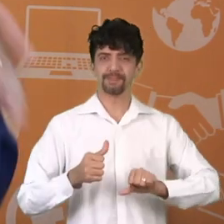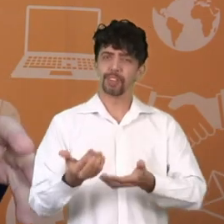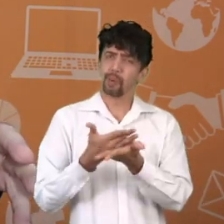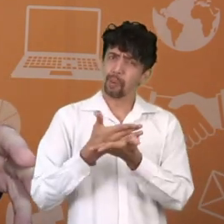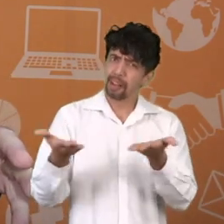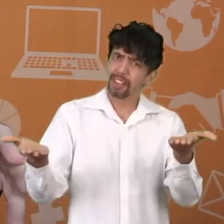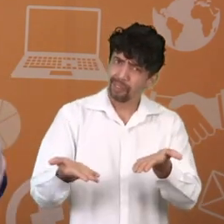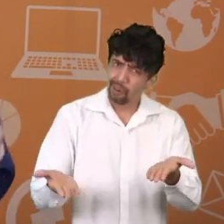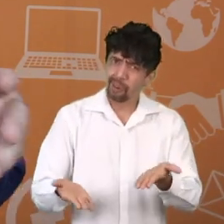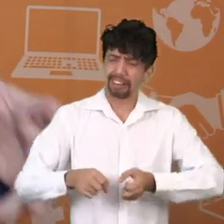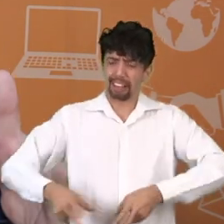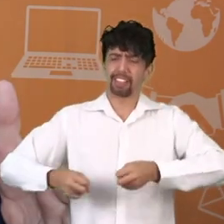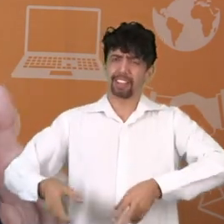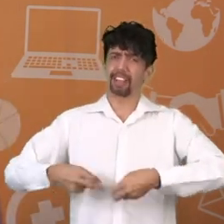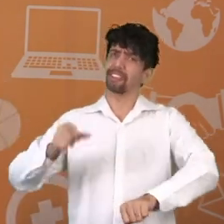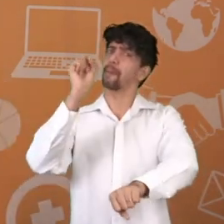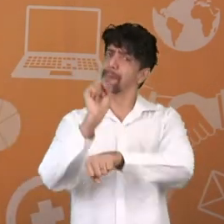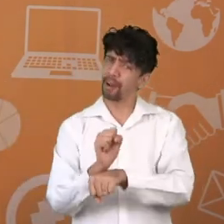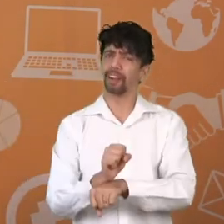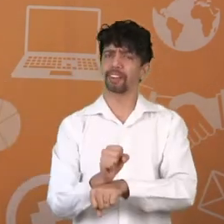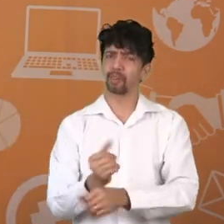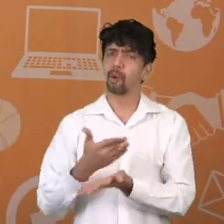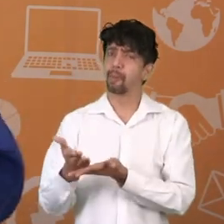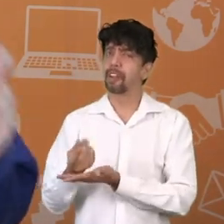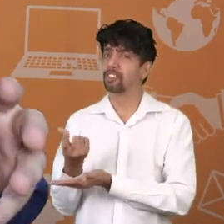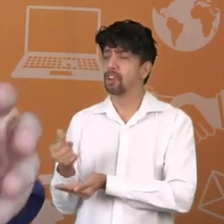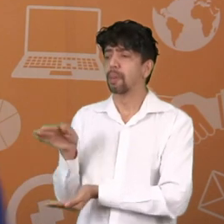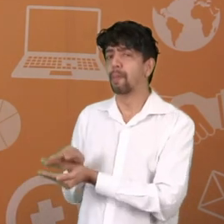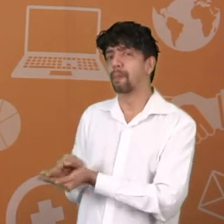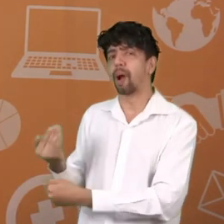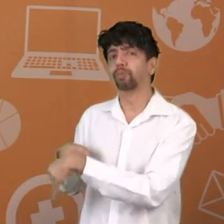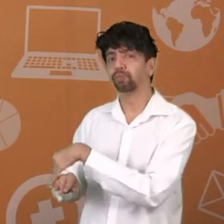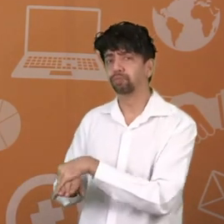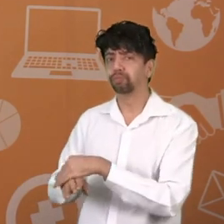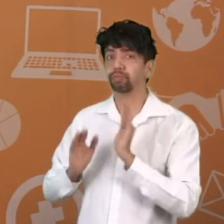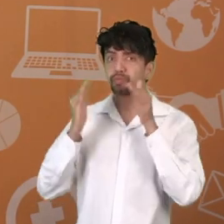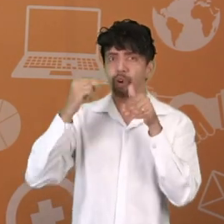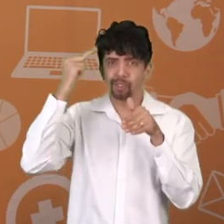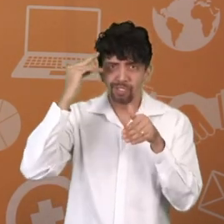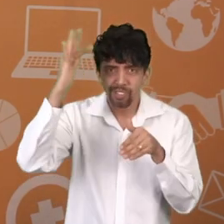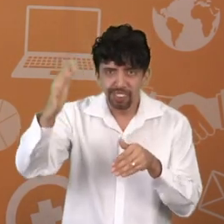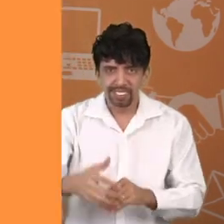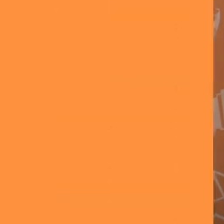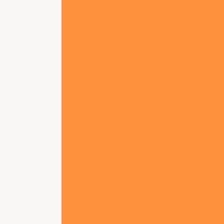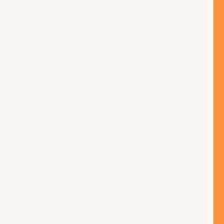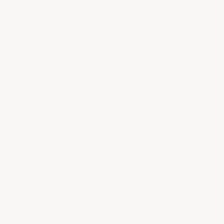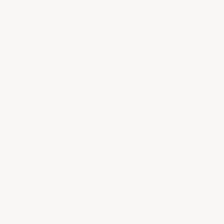Pare de gastar por gastar. E comece a poupar para realizar sonhos.